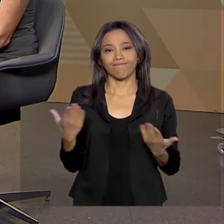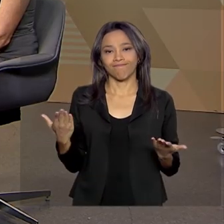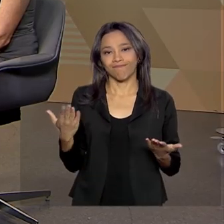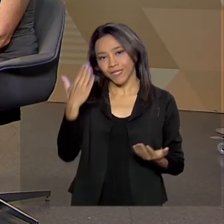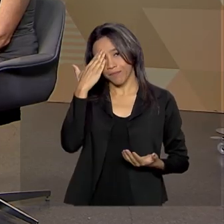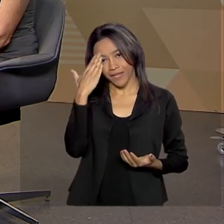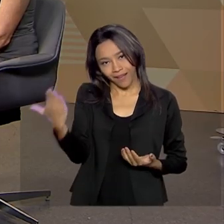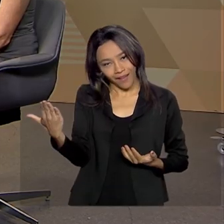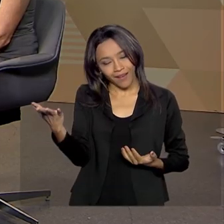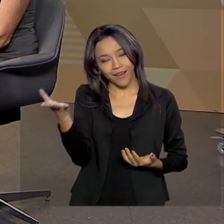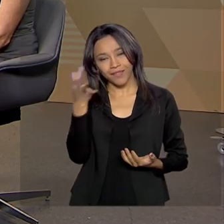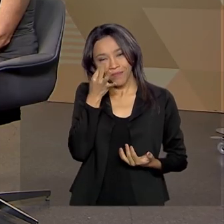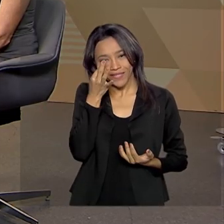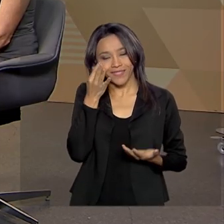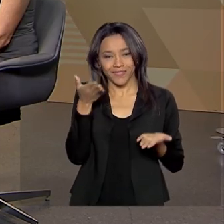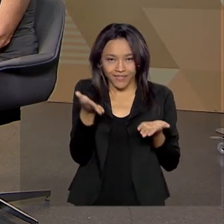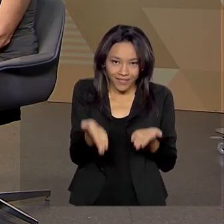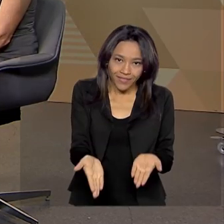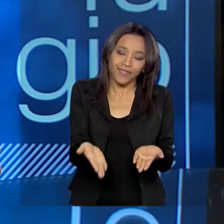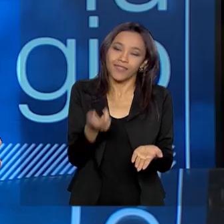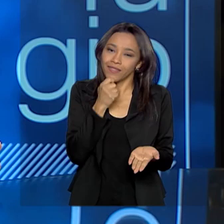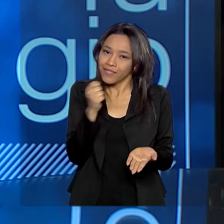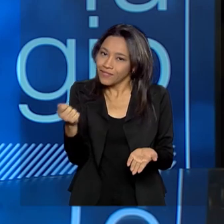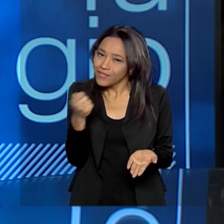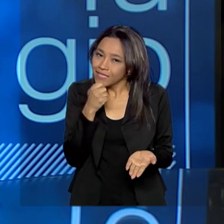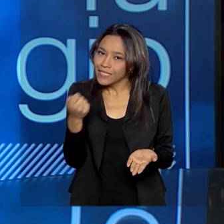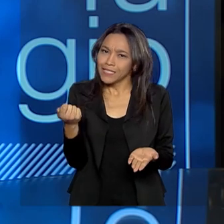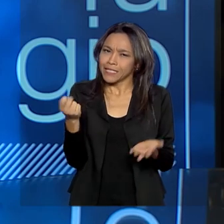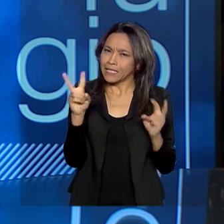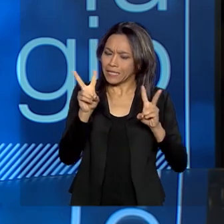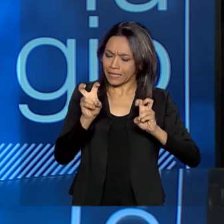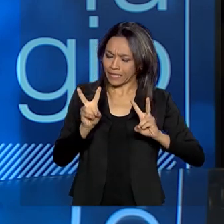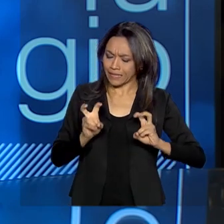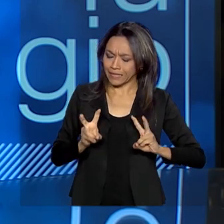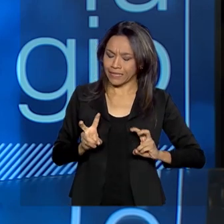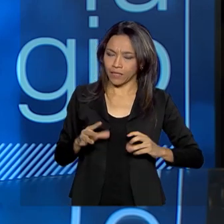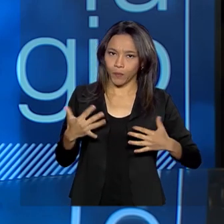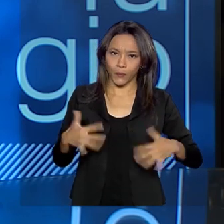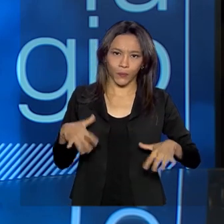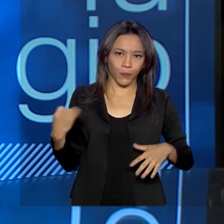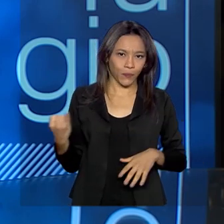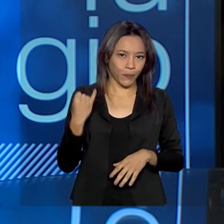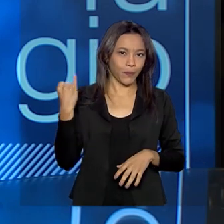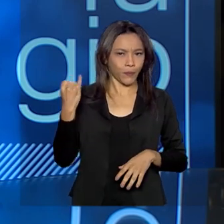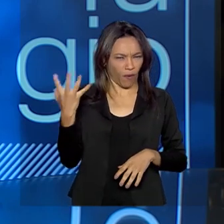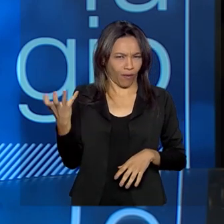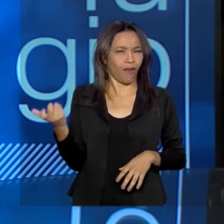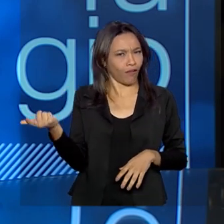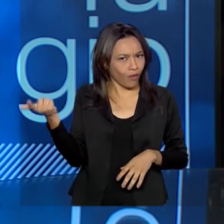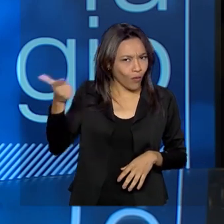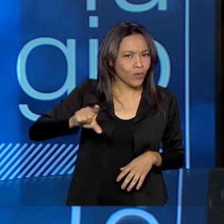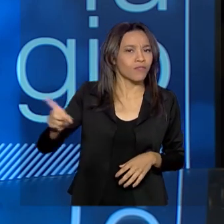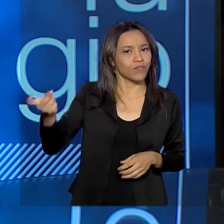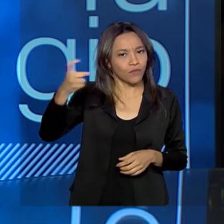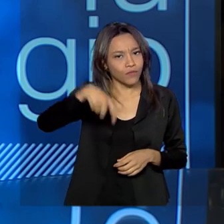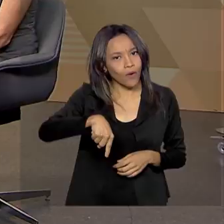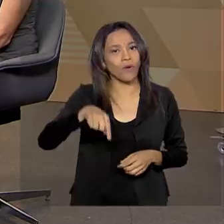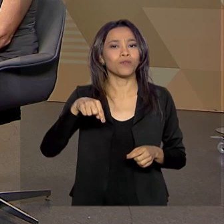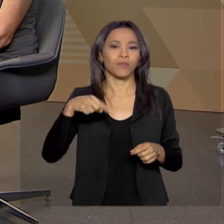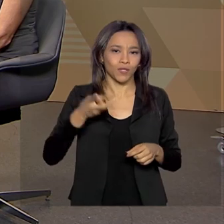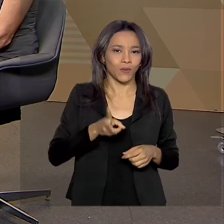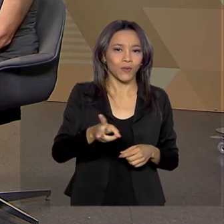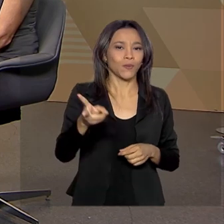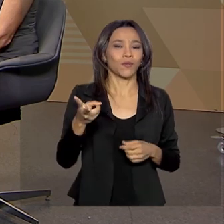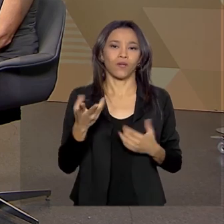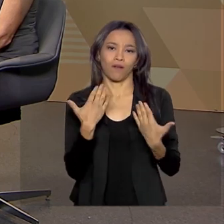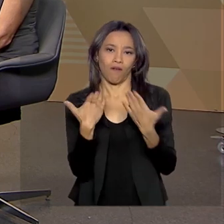obrigado pela sua presença aqui no Brasil em Pauta, assuntos muito relevantes. Quero que a senhora volte num outro momento para a gente abordar